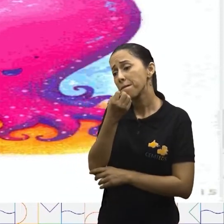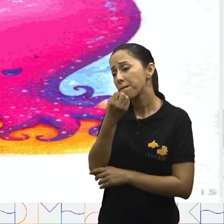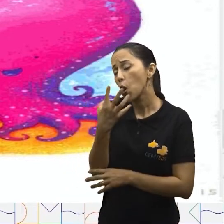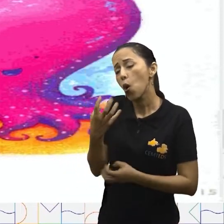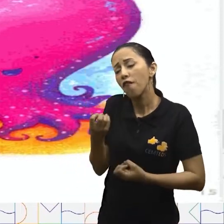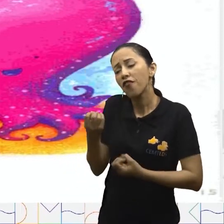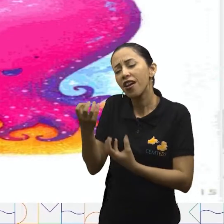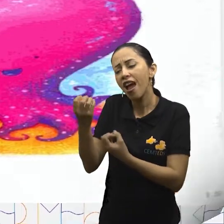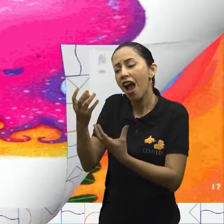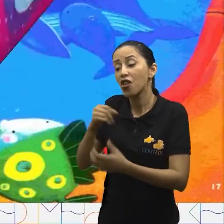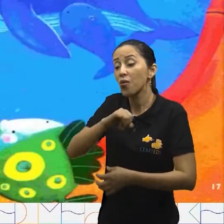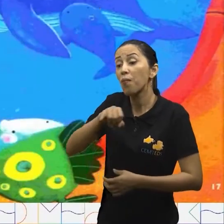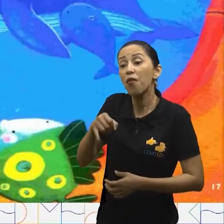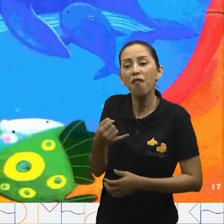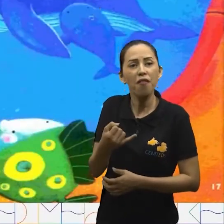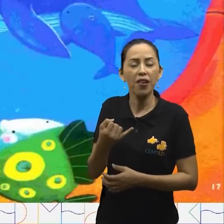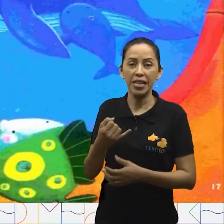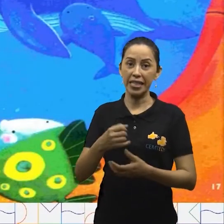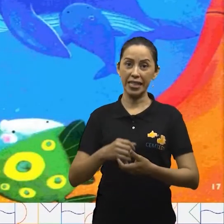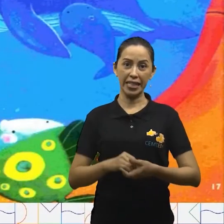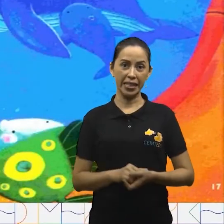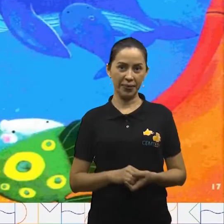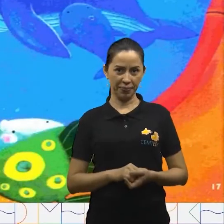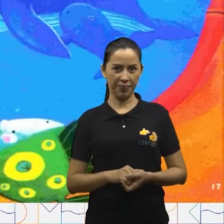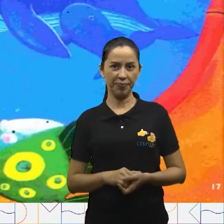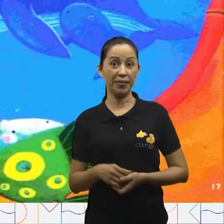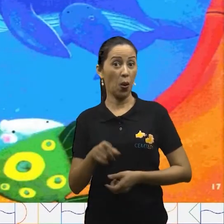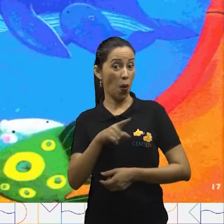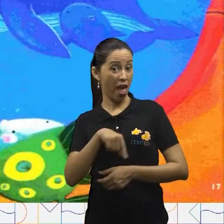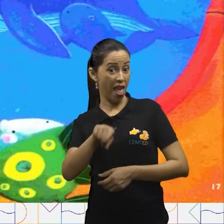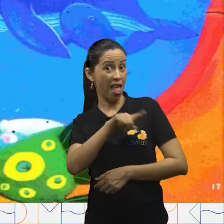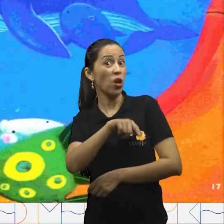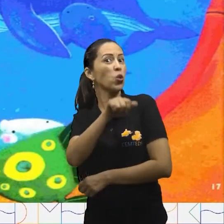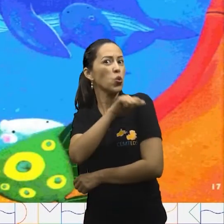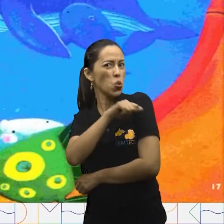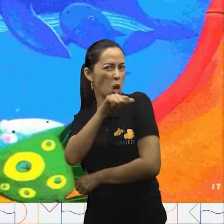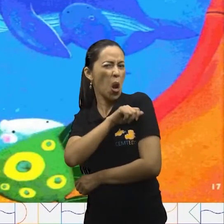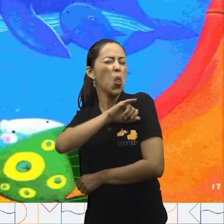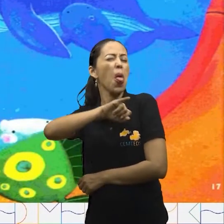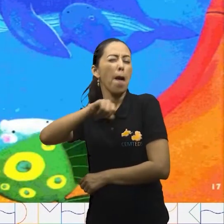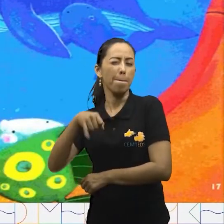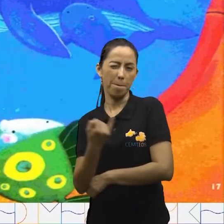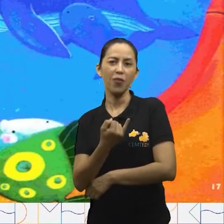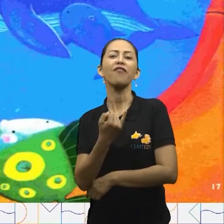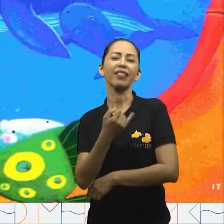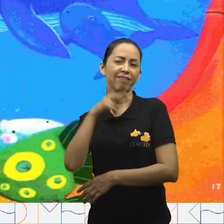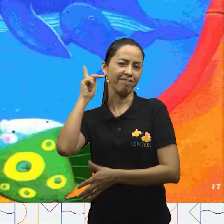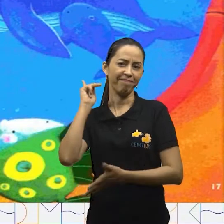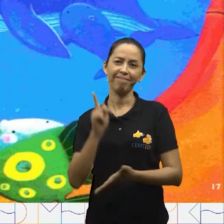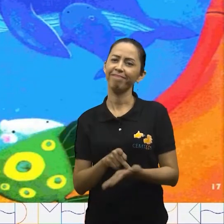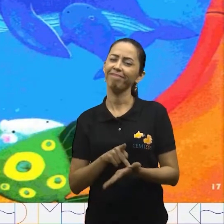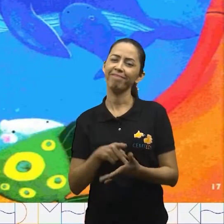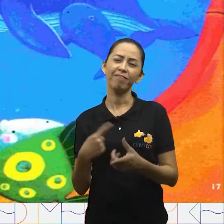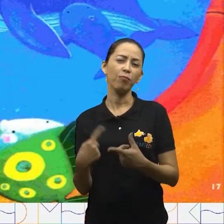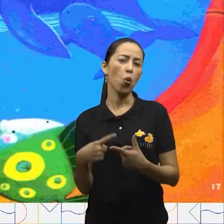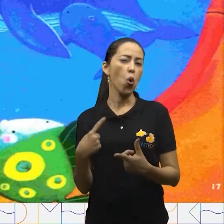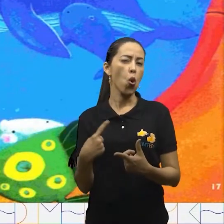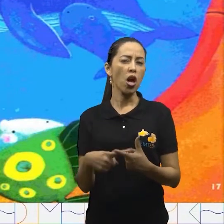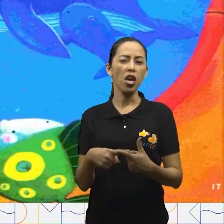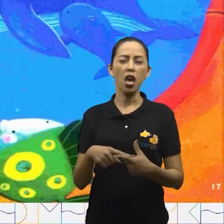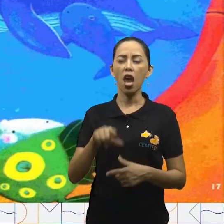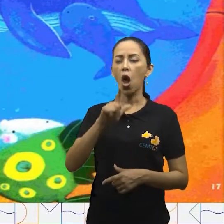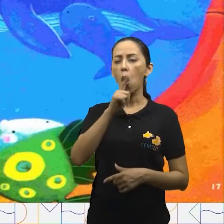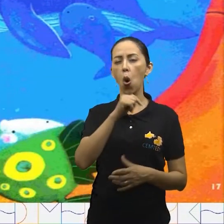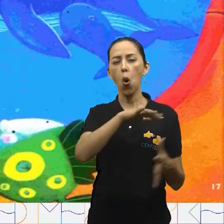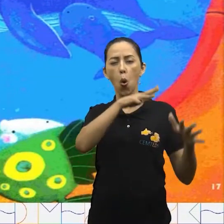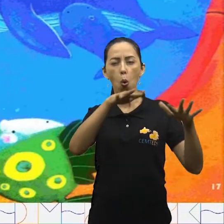Aproveitem bem. E eles aproveitaram mesmo. Que beleza é o fundo do mar. E como